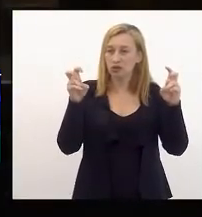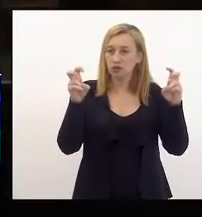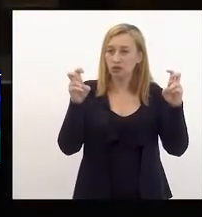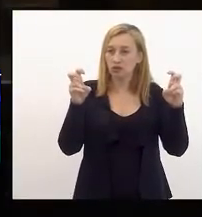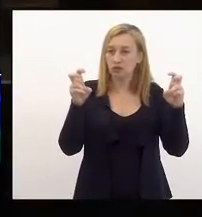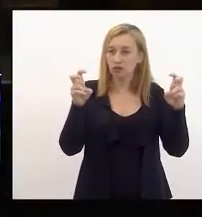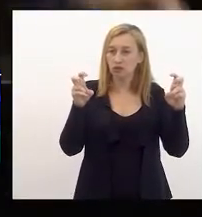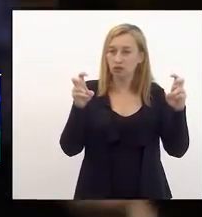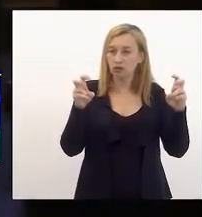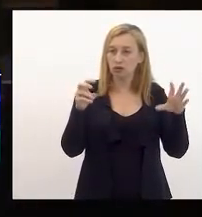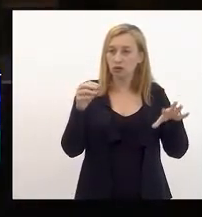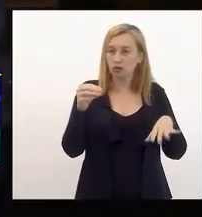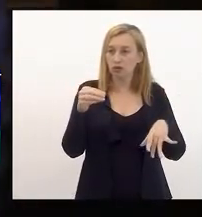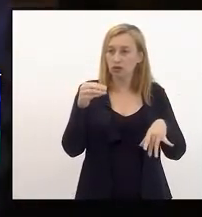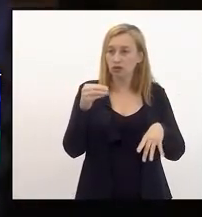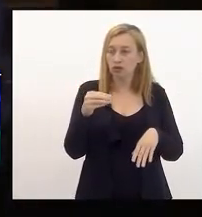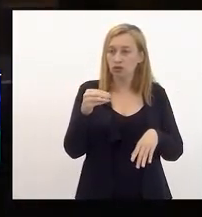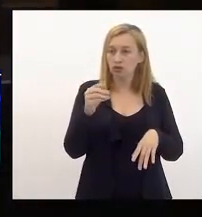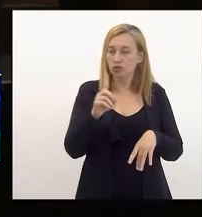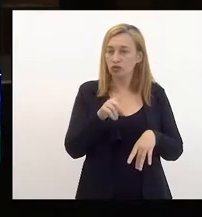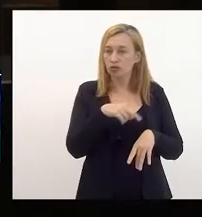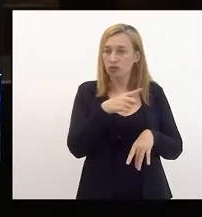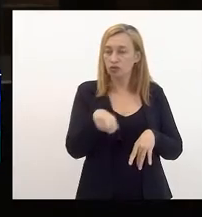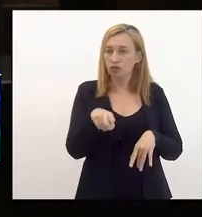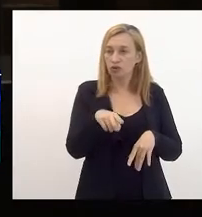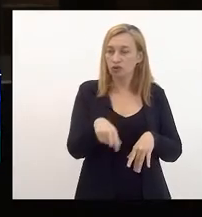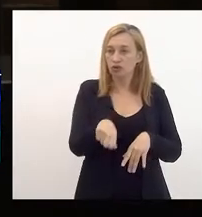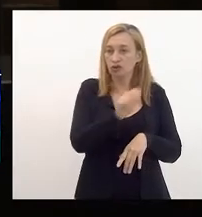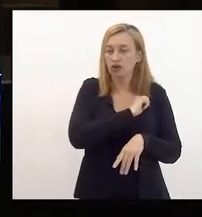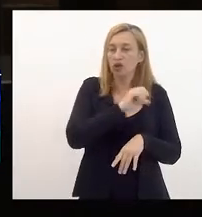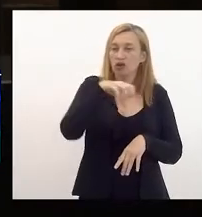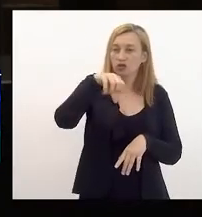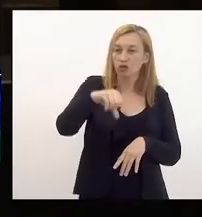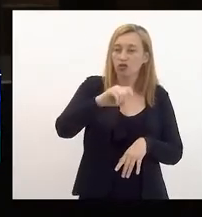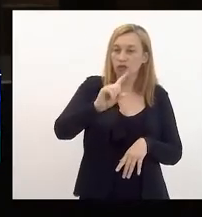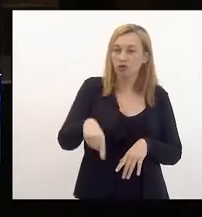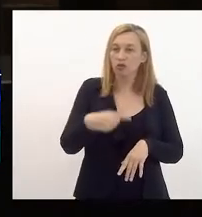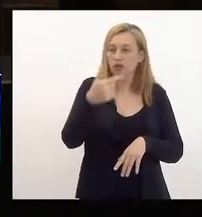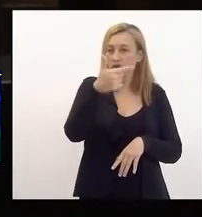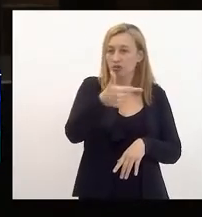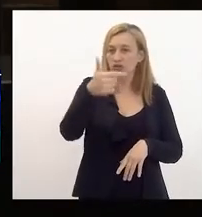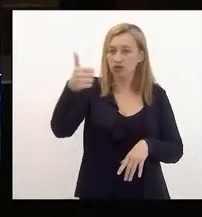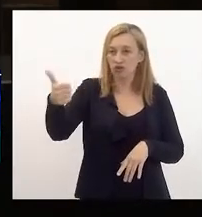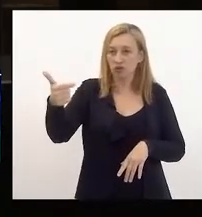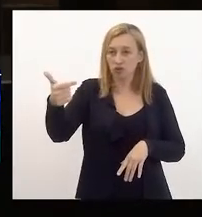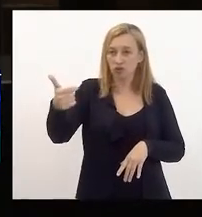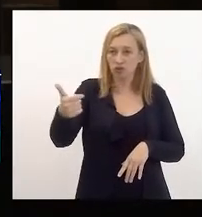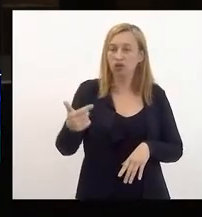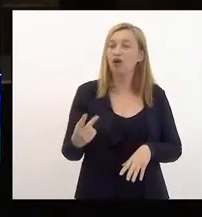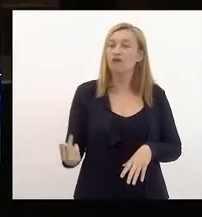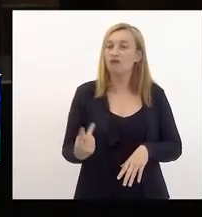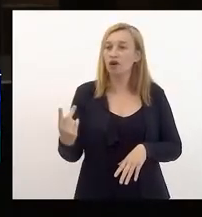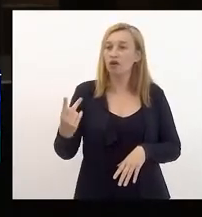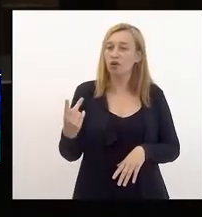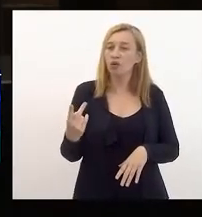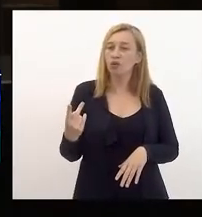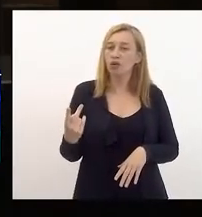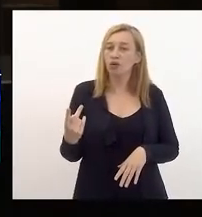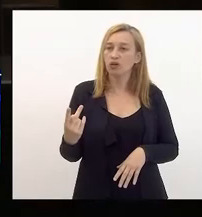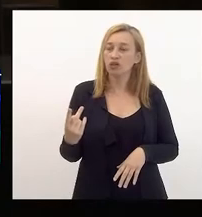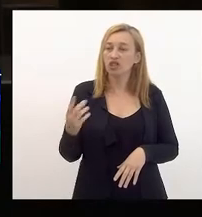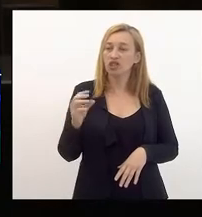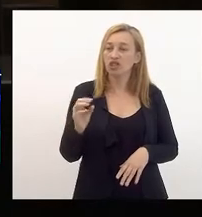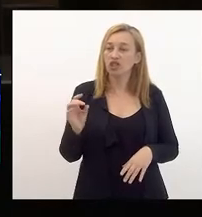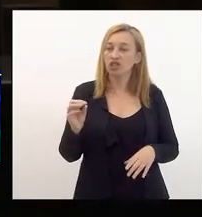estão lá definidas, R$ bilhões para 2022. Valores que deixam de